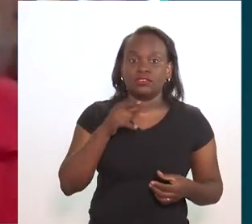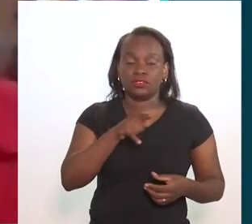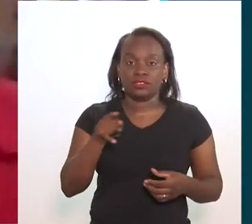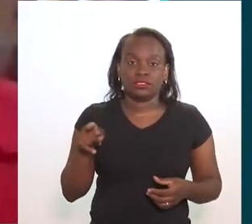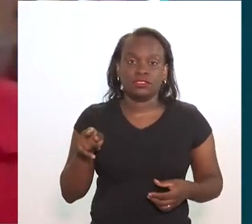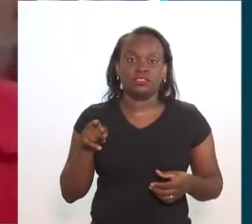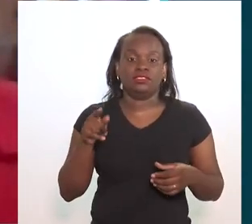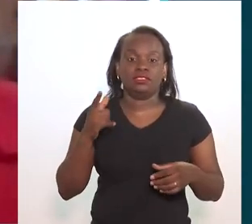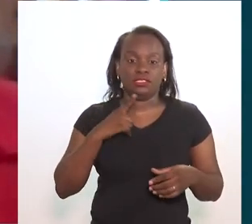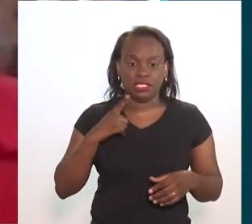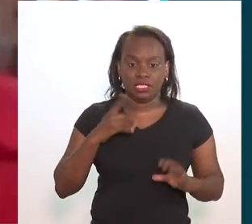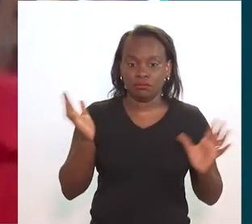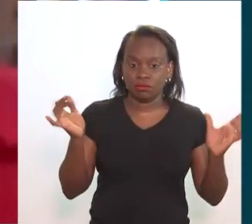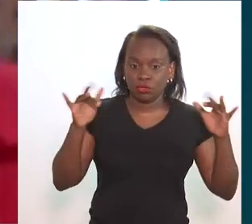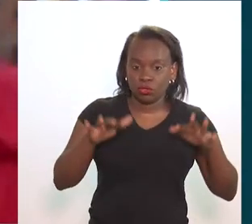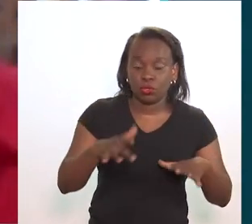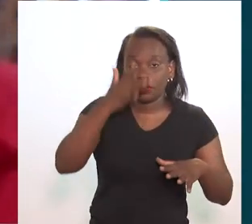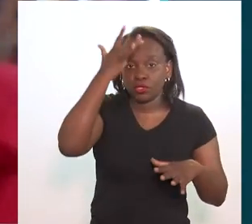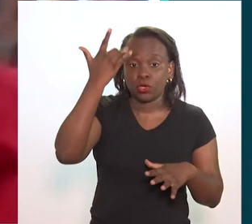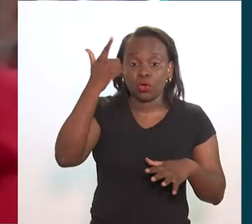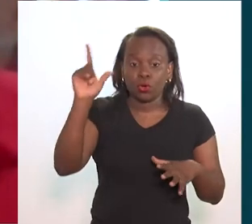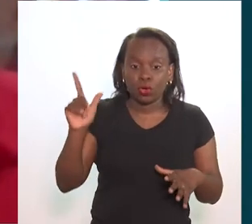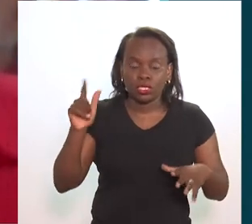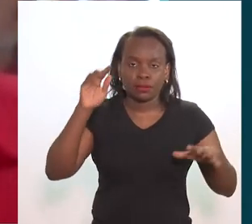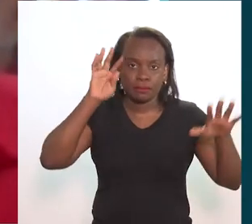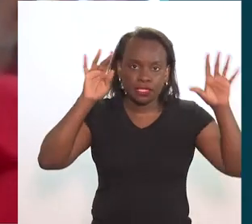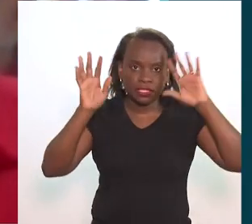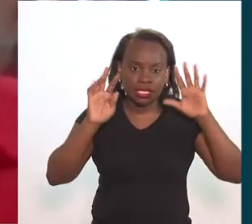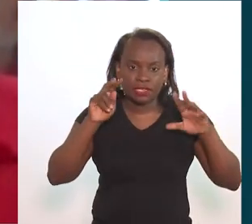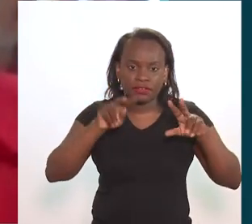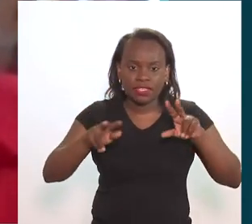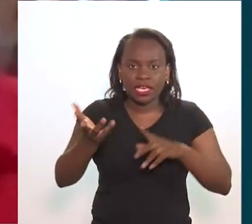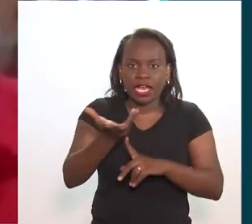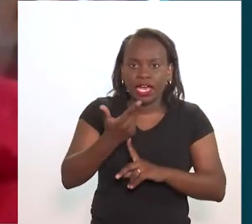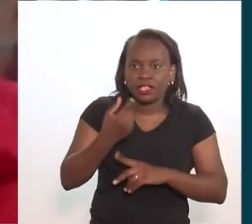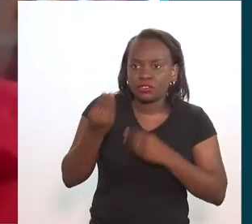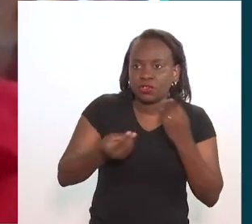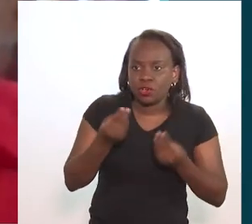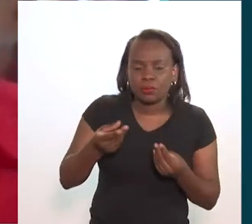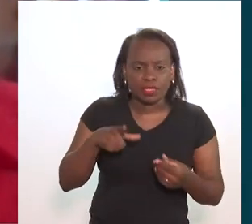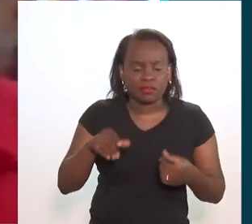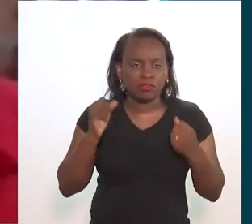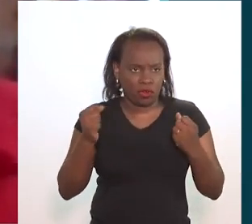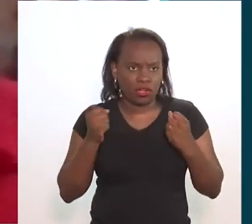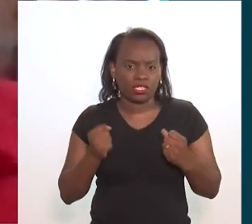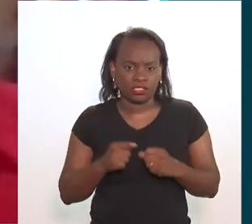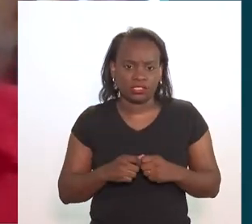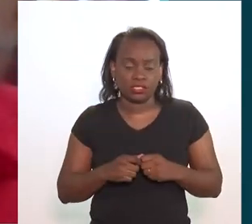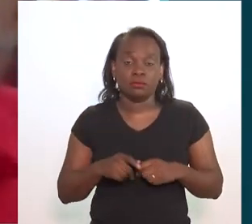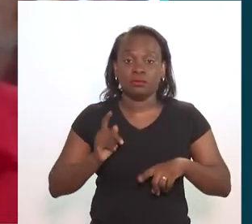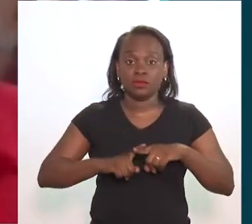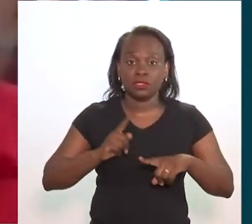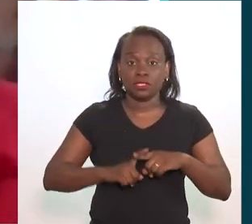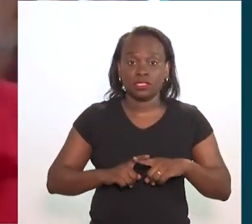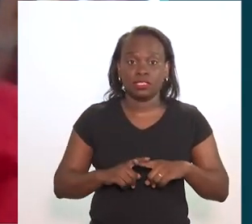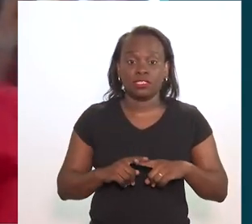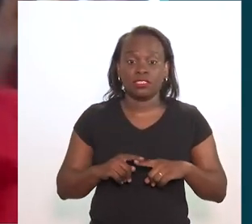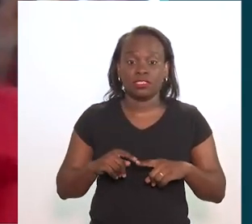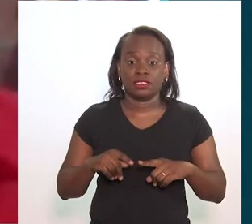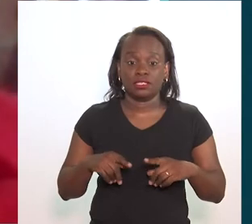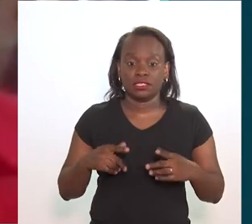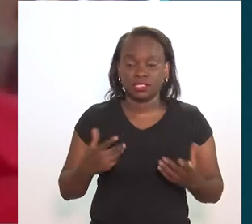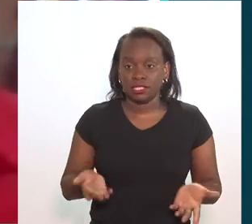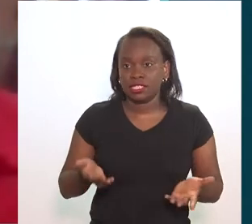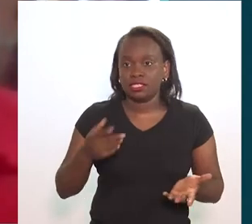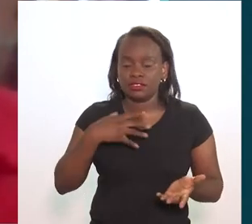como que você ter uma oportunidade de você estar num encontro com outras pessoas e pensar o mundo através da arte,